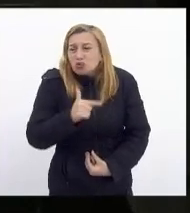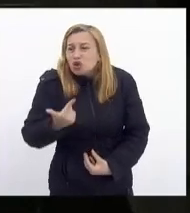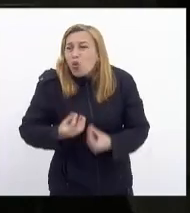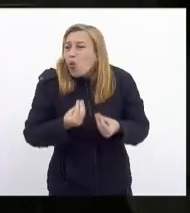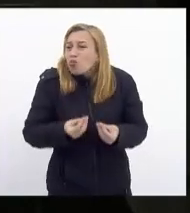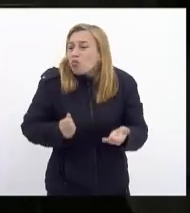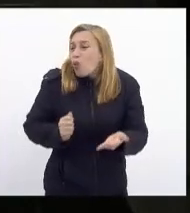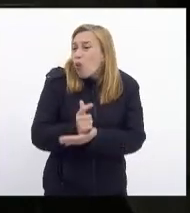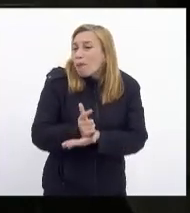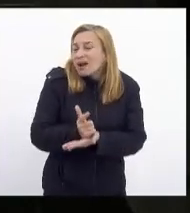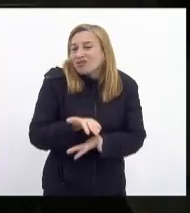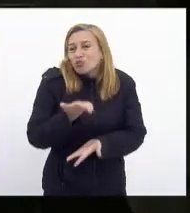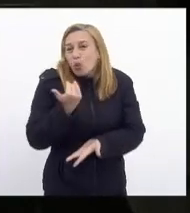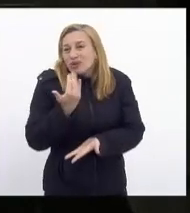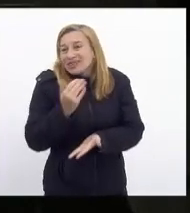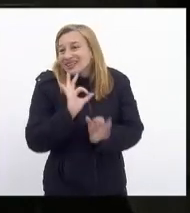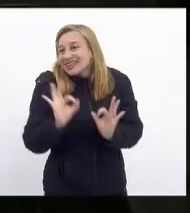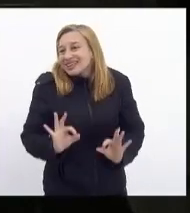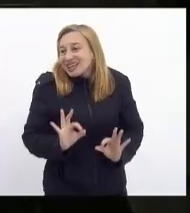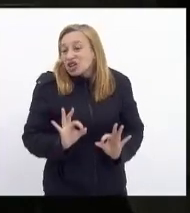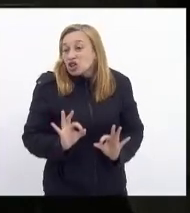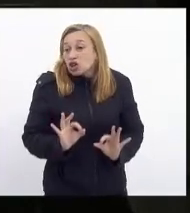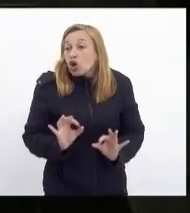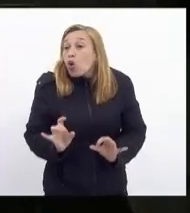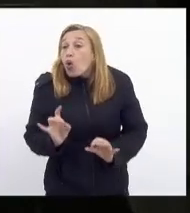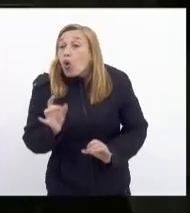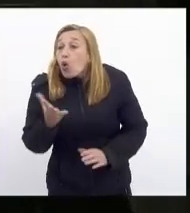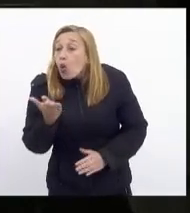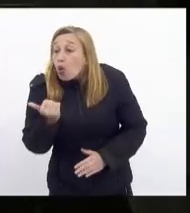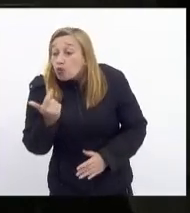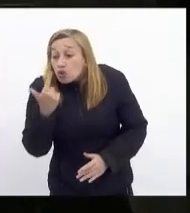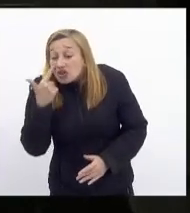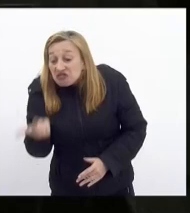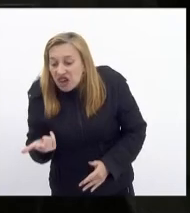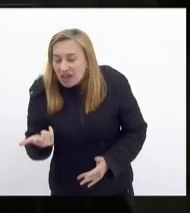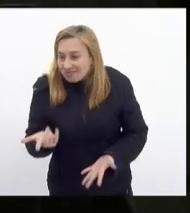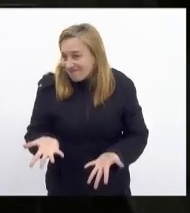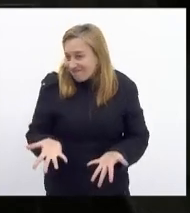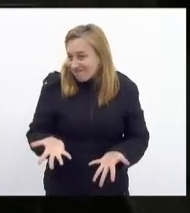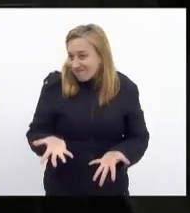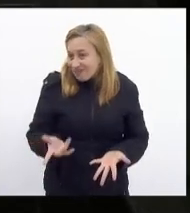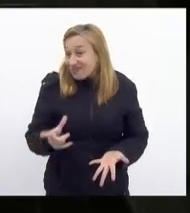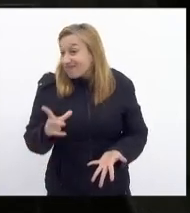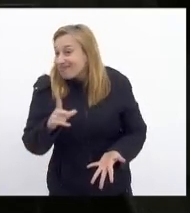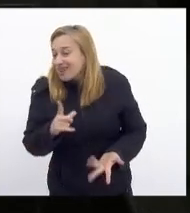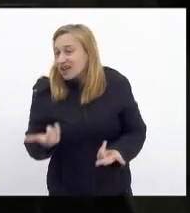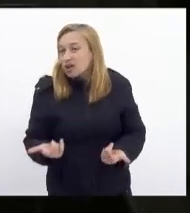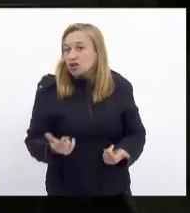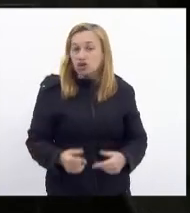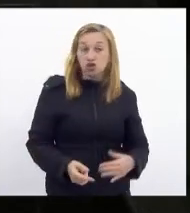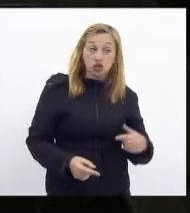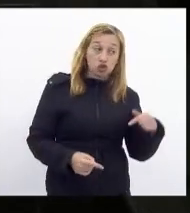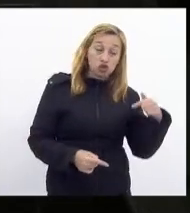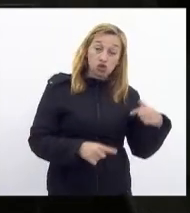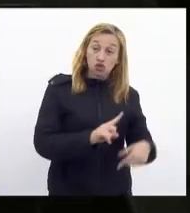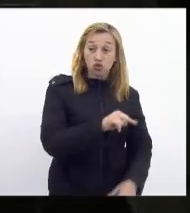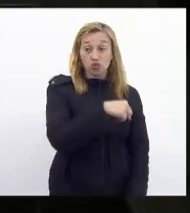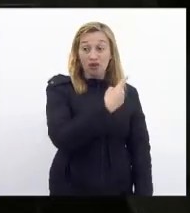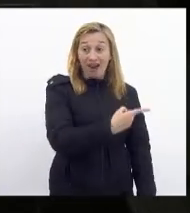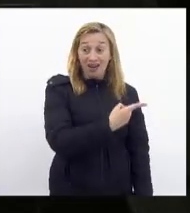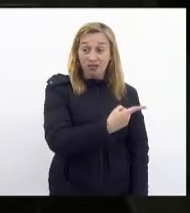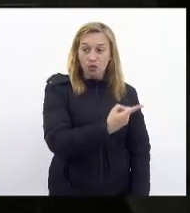alimento come o que aparecer então de um lado tem essa obesidade